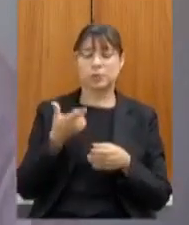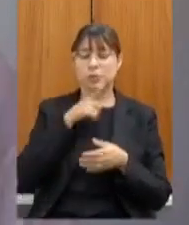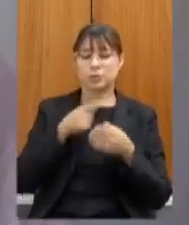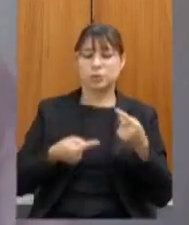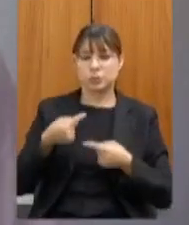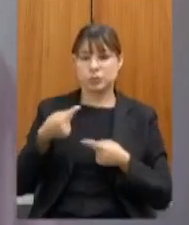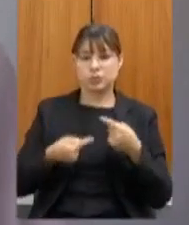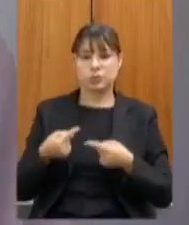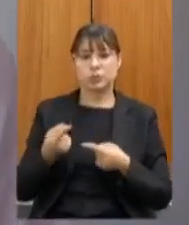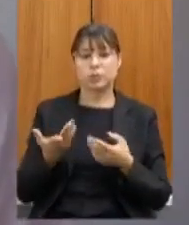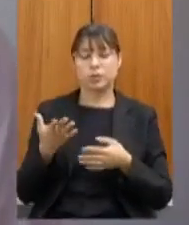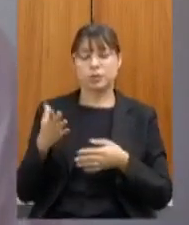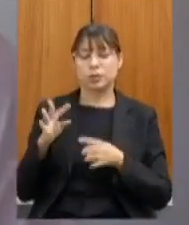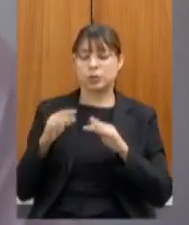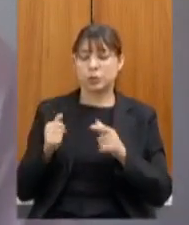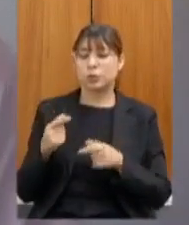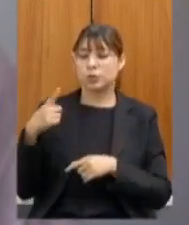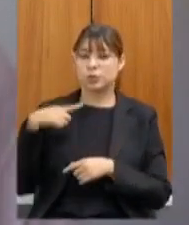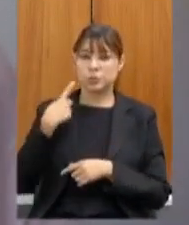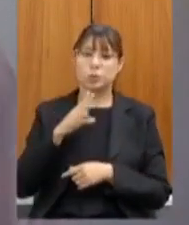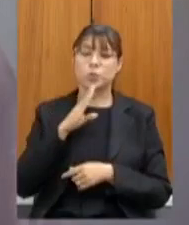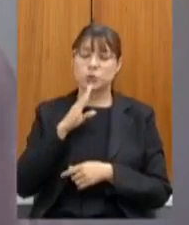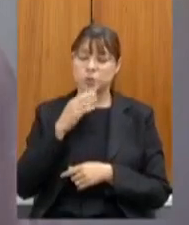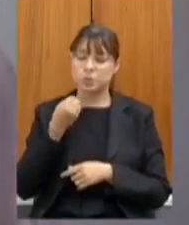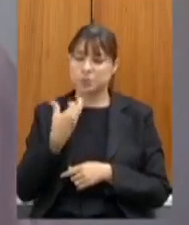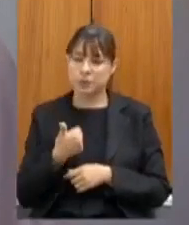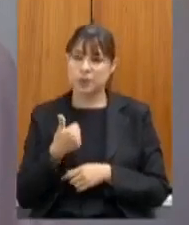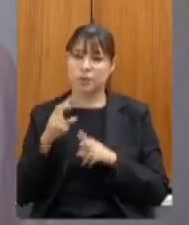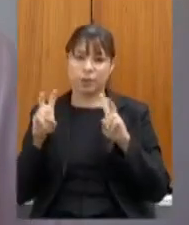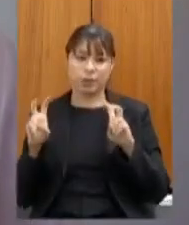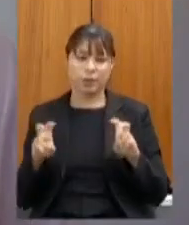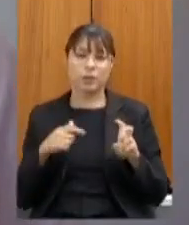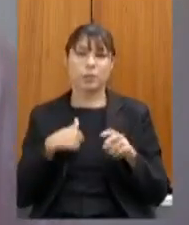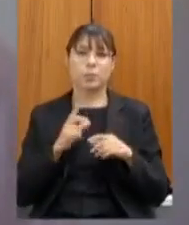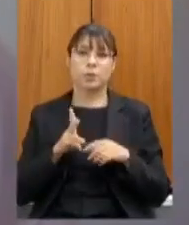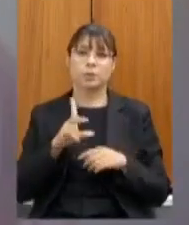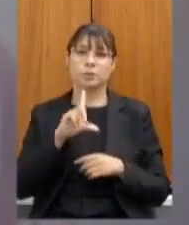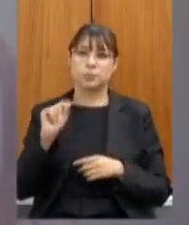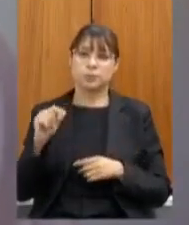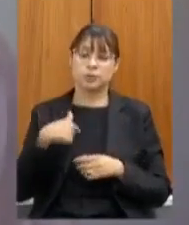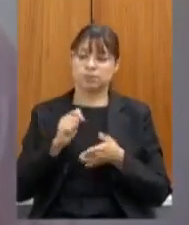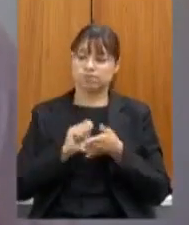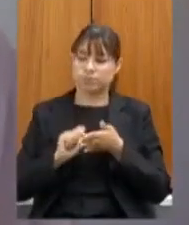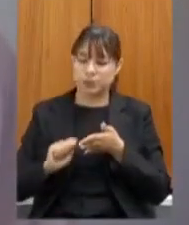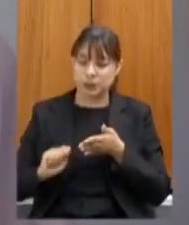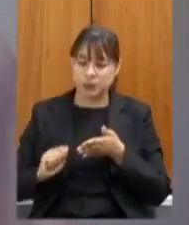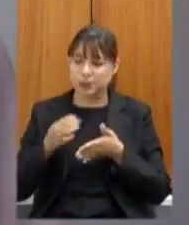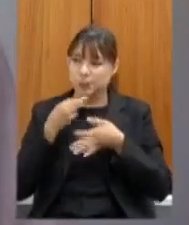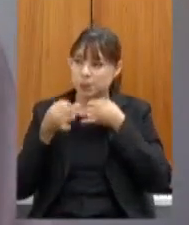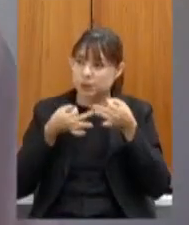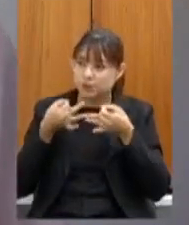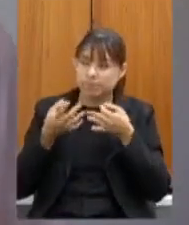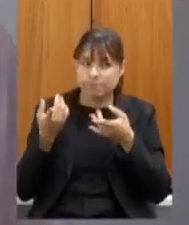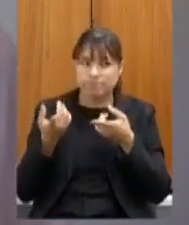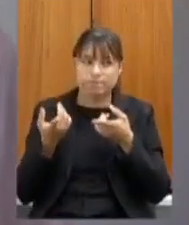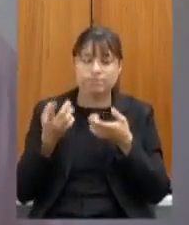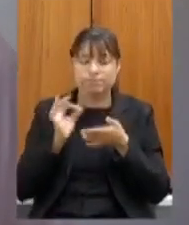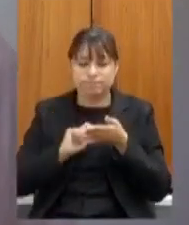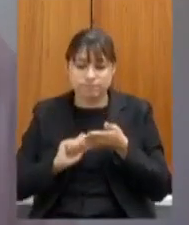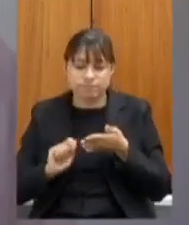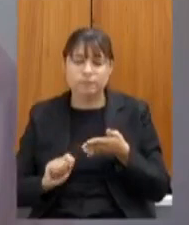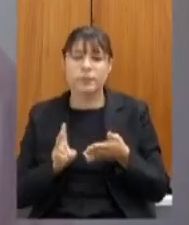conhecem tão bem do tema sempre saio bastante satisfeita com a anotação de muitas sugestões extremamente importantes